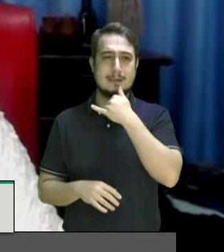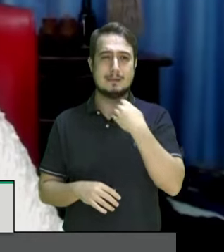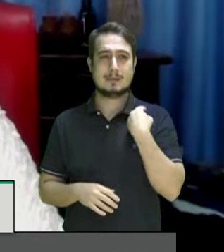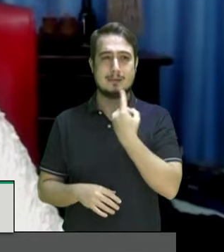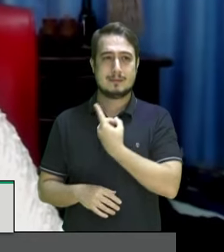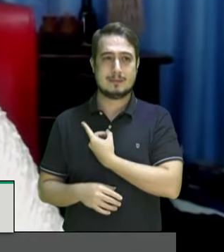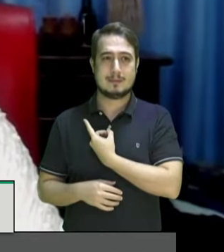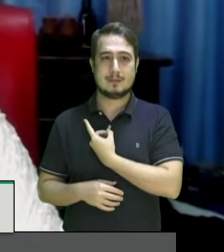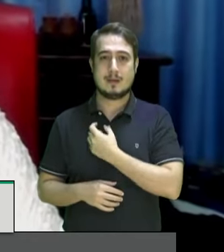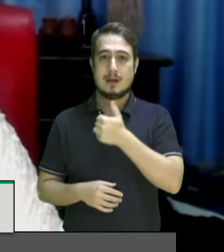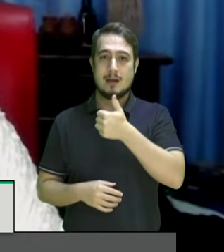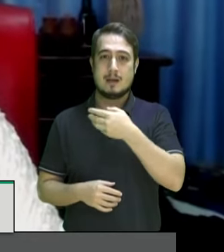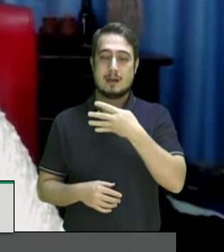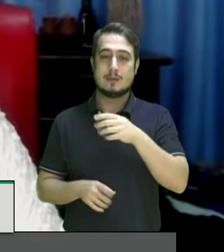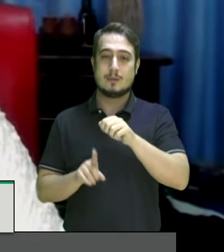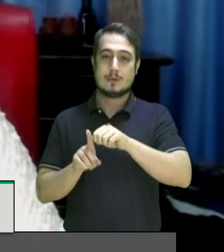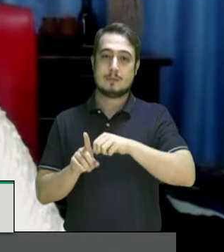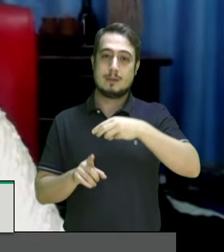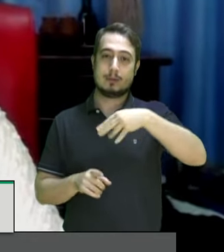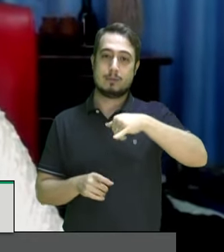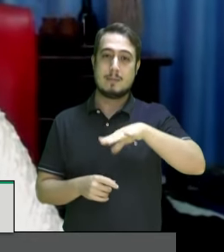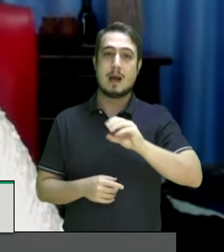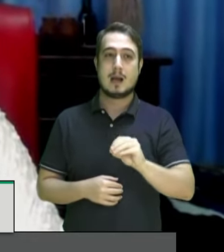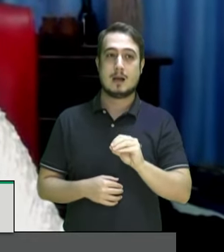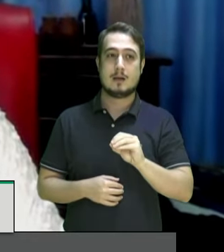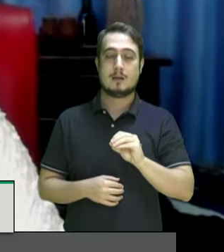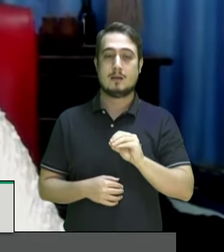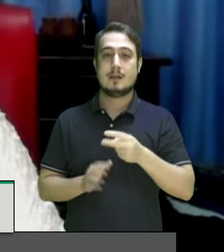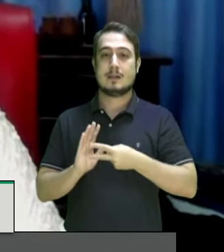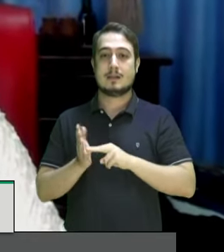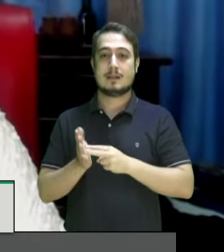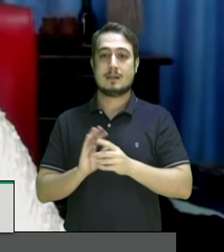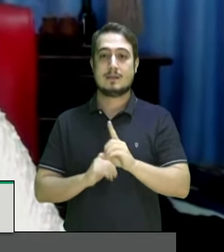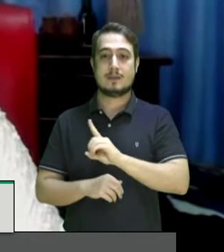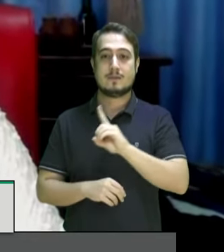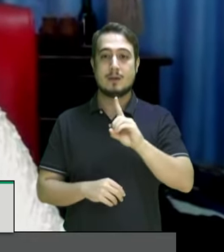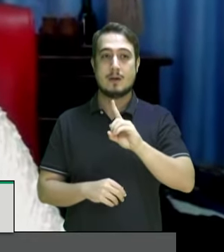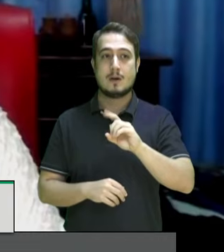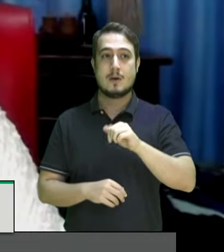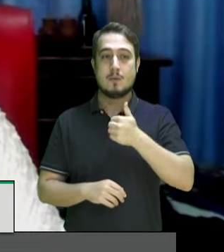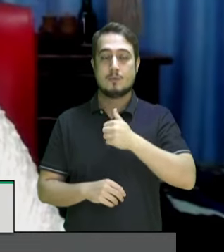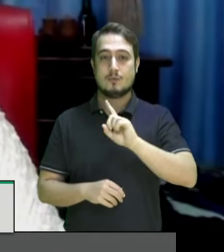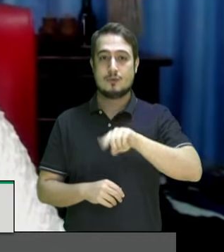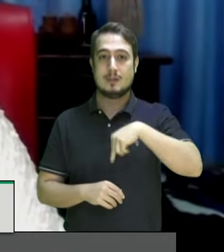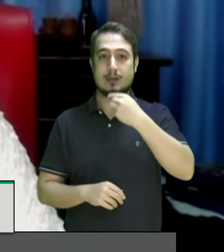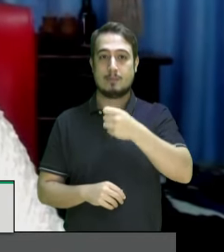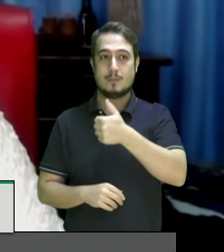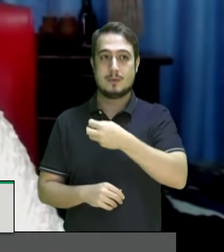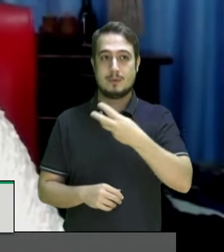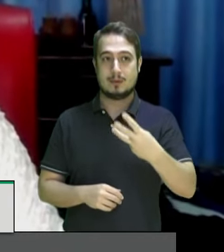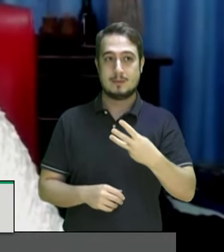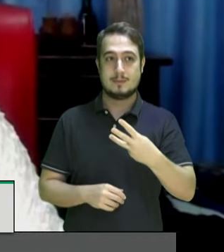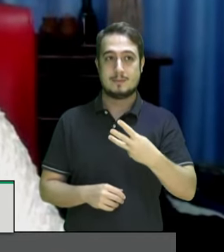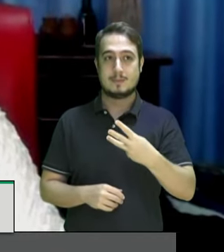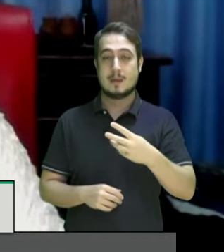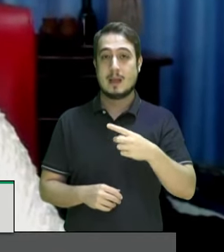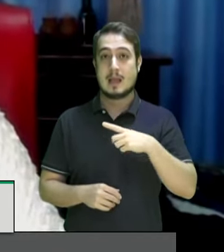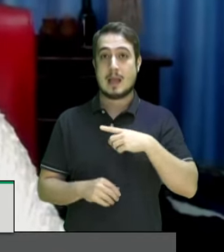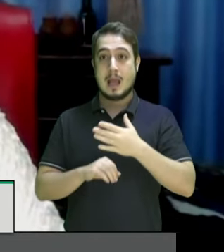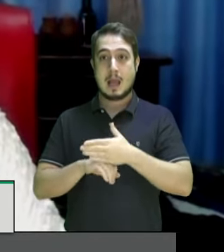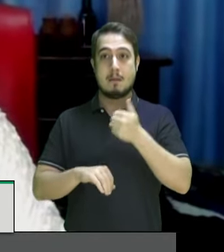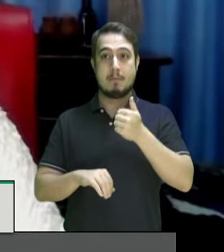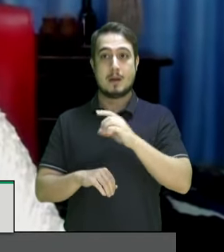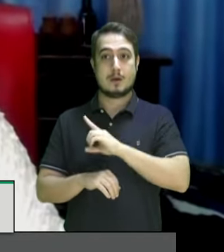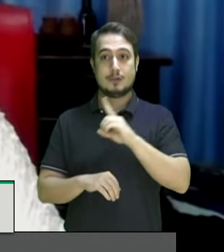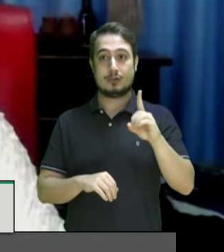14 de maio um dia depois do 13 e direi também que é um dos melhores